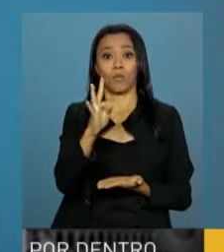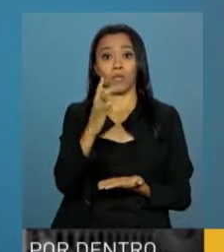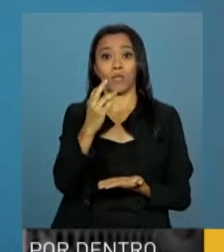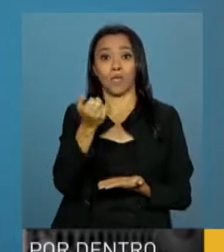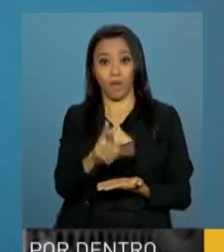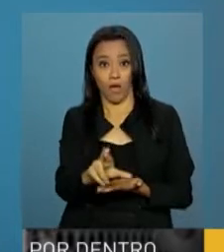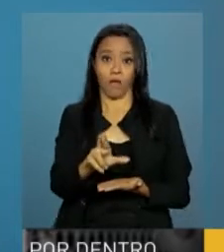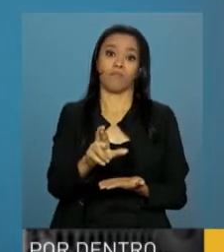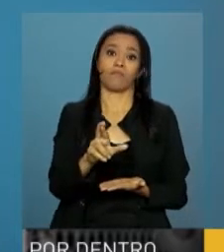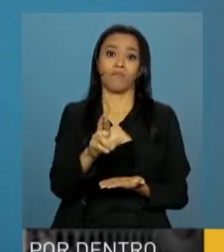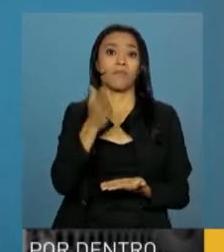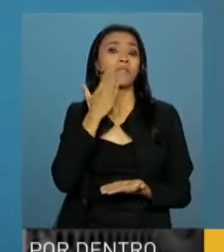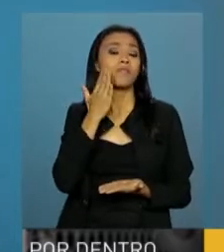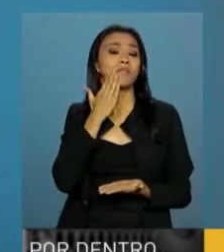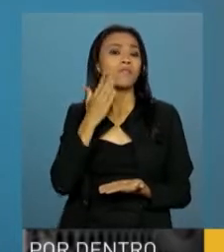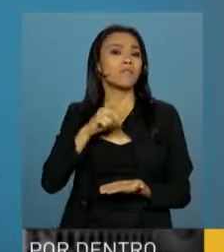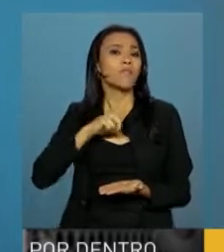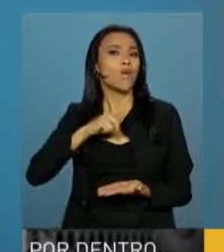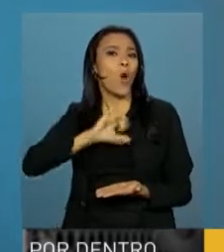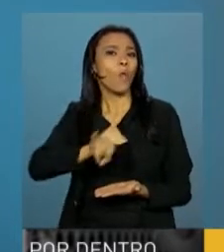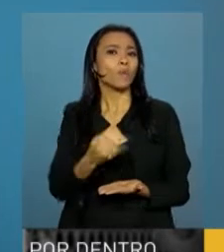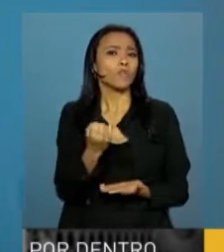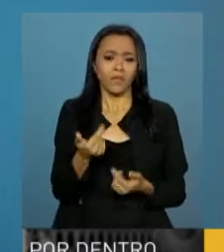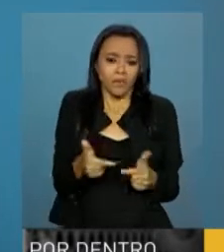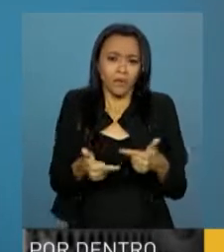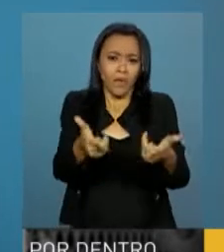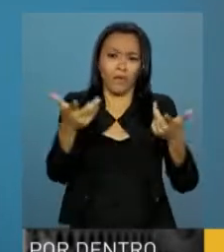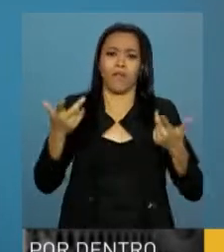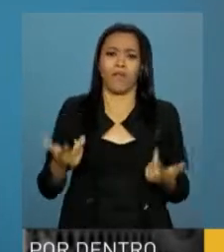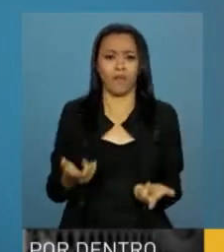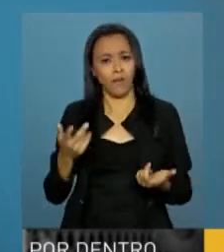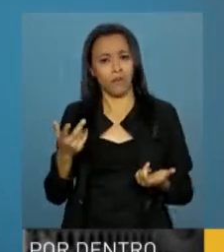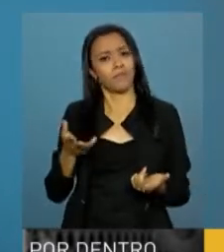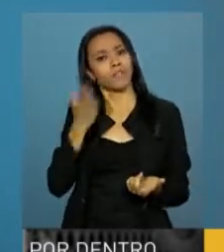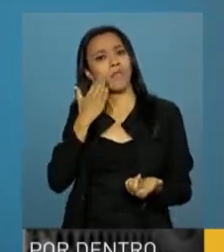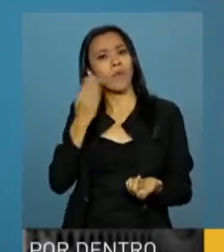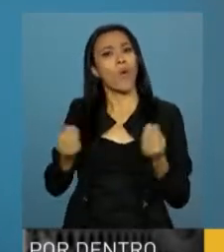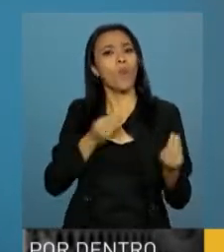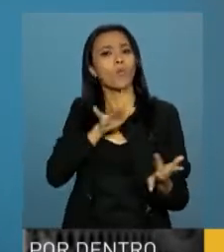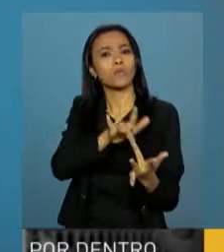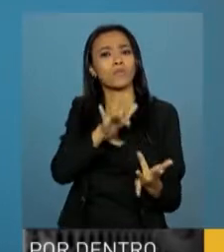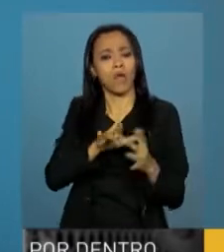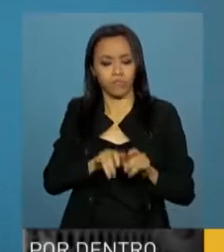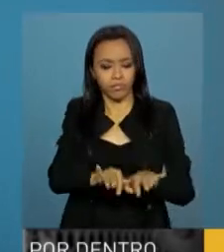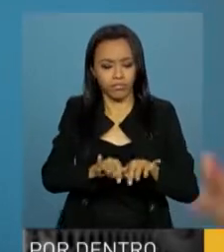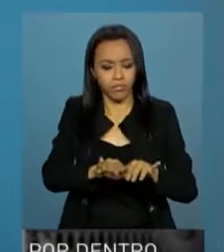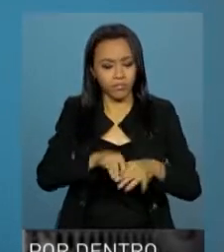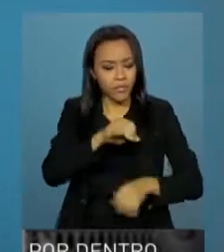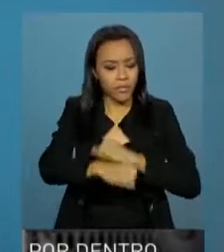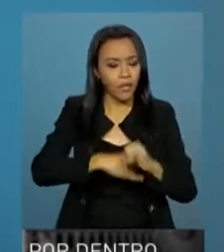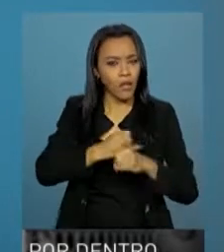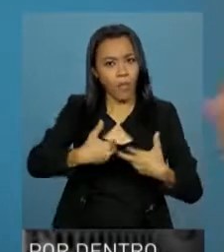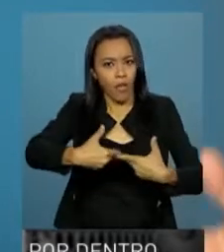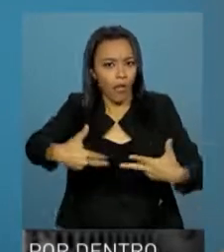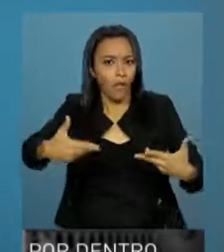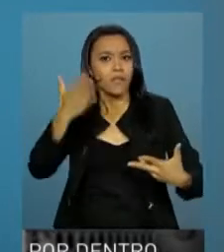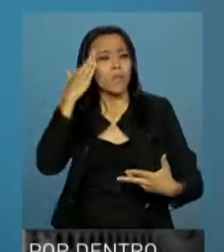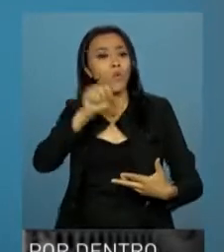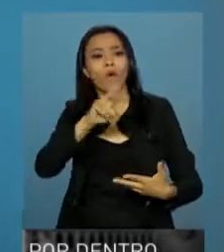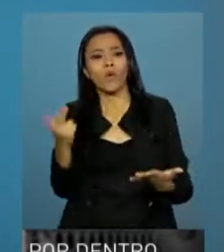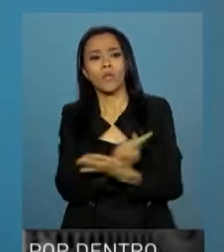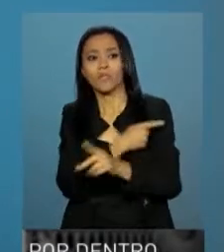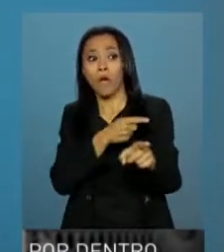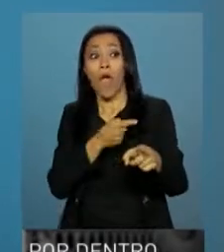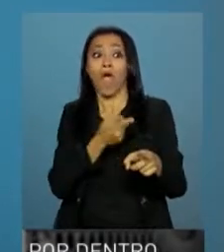que eles tenham mais a oportunidade de trabalhar, ter um meio de se comunicar, de se dirigir até onde a situação